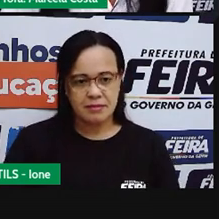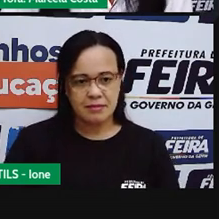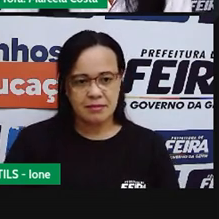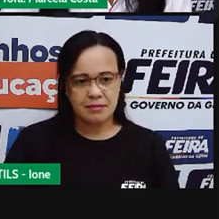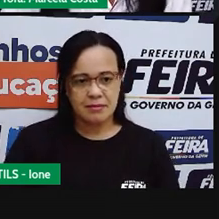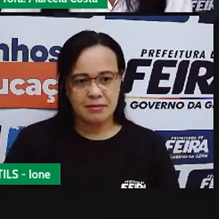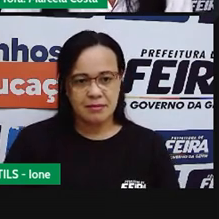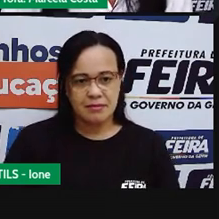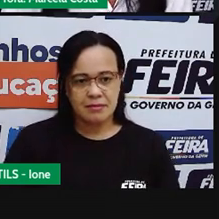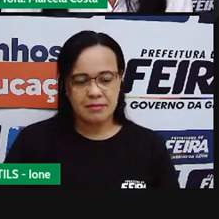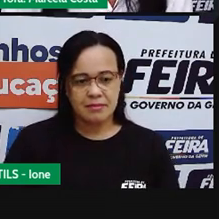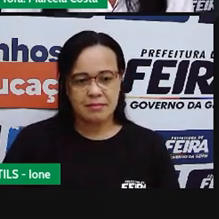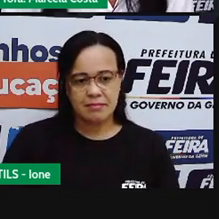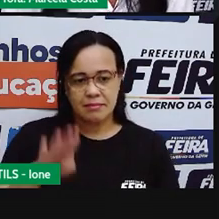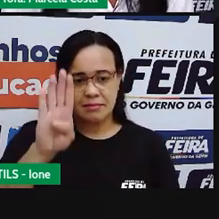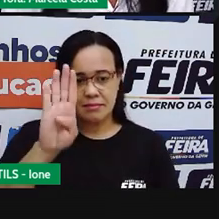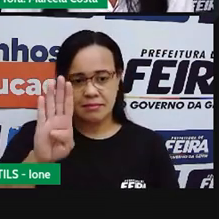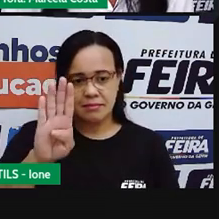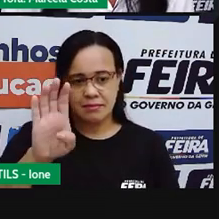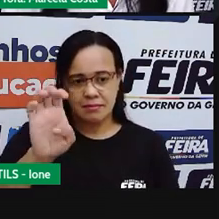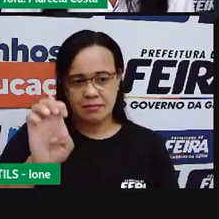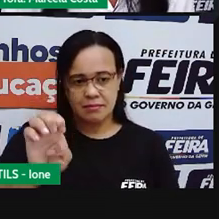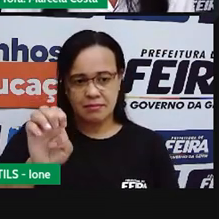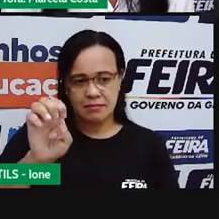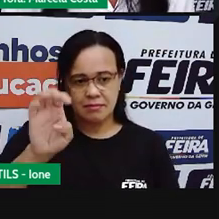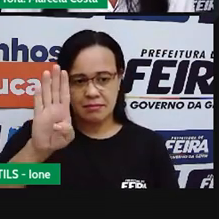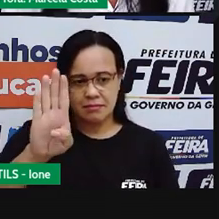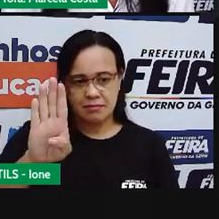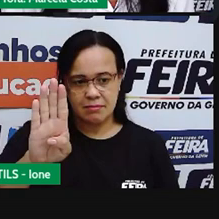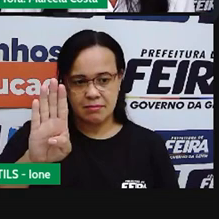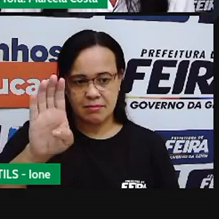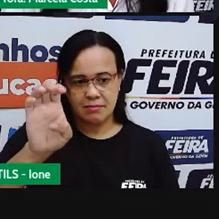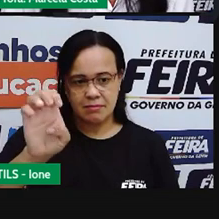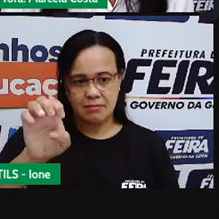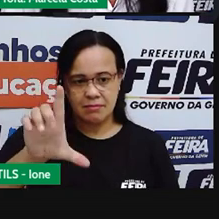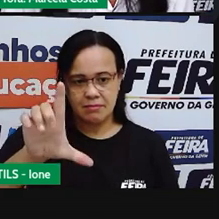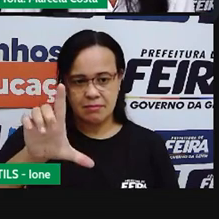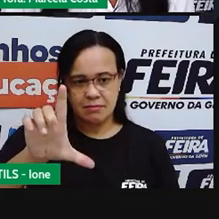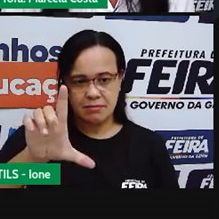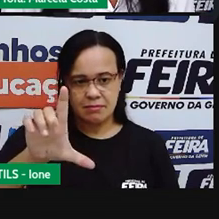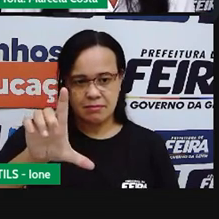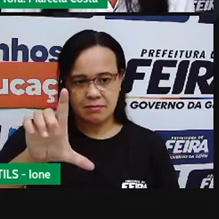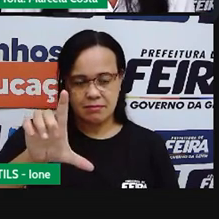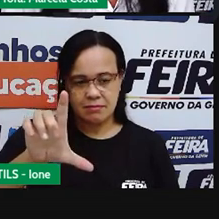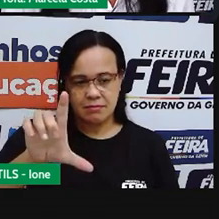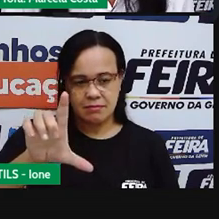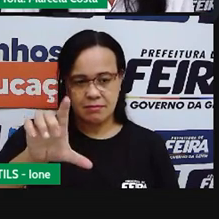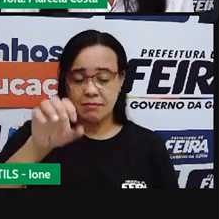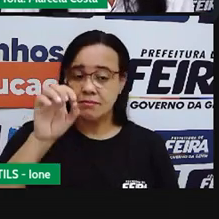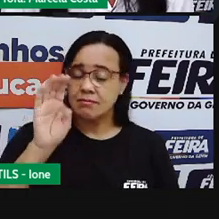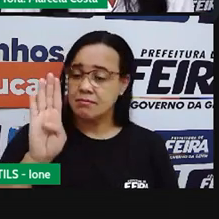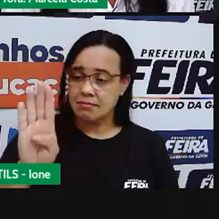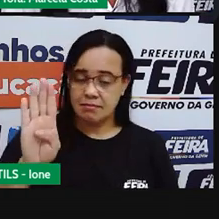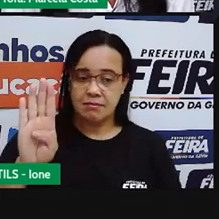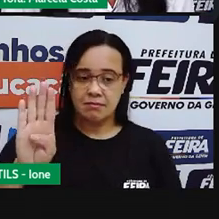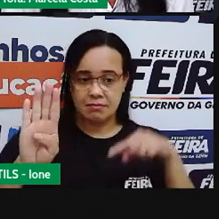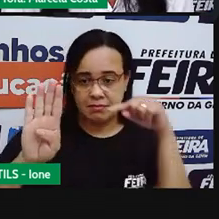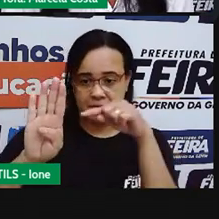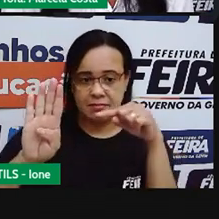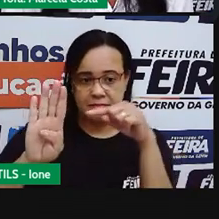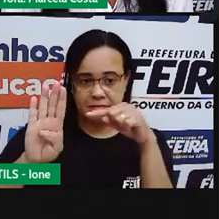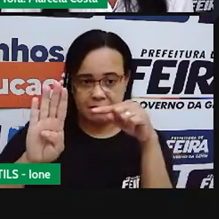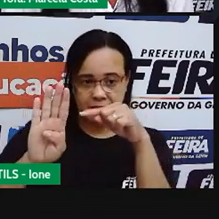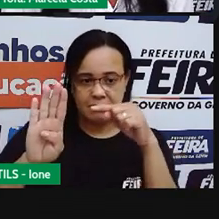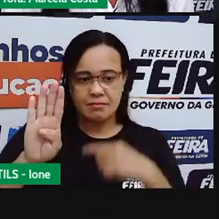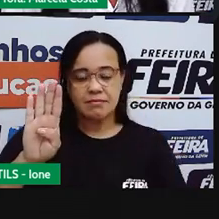Então A gente Vai ter Aqui B Bel Que Começa Com a letra B